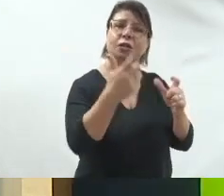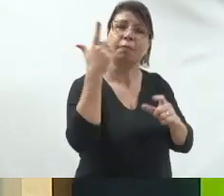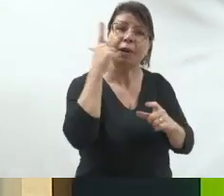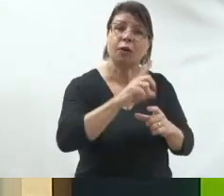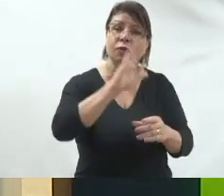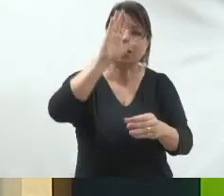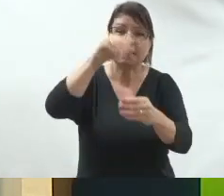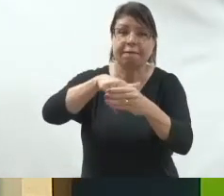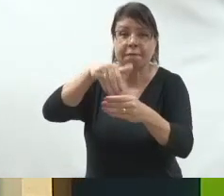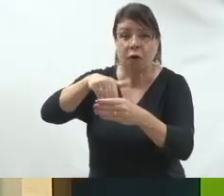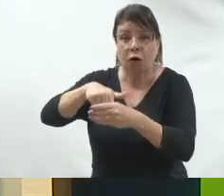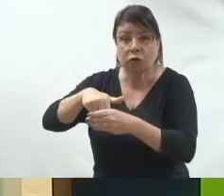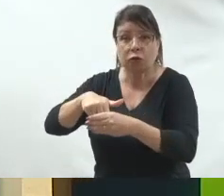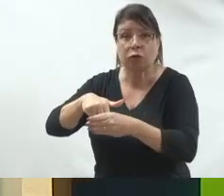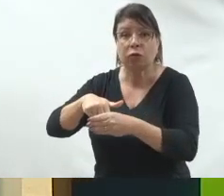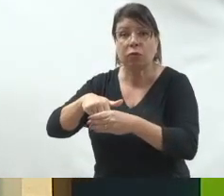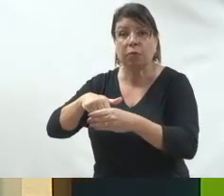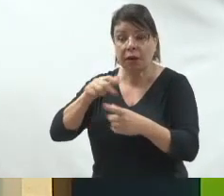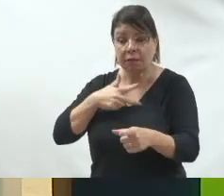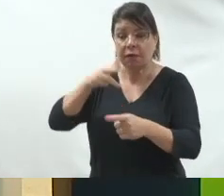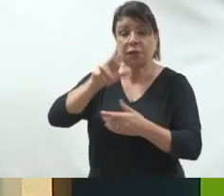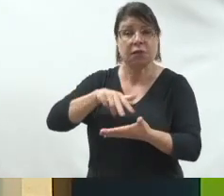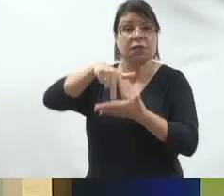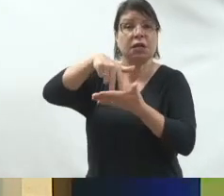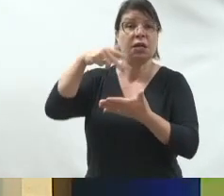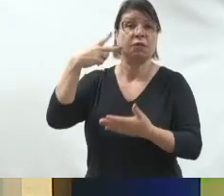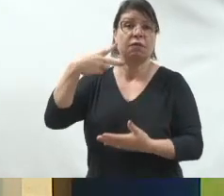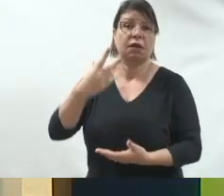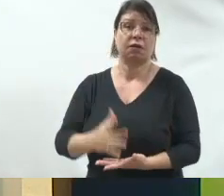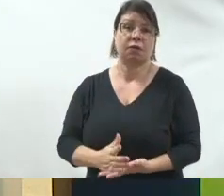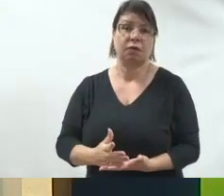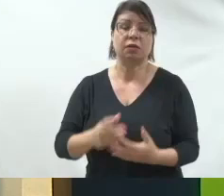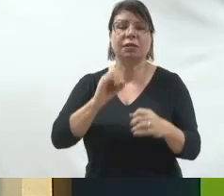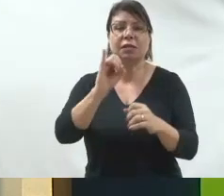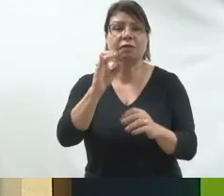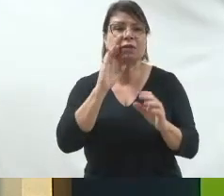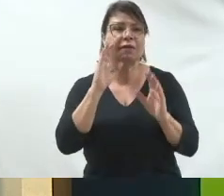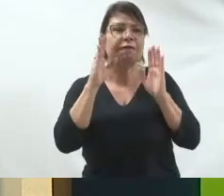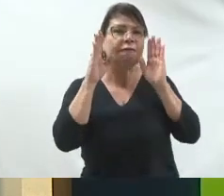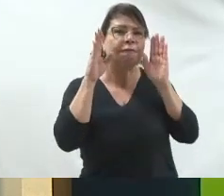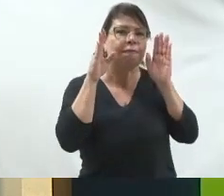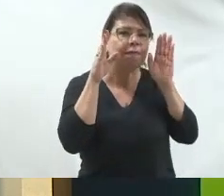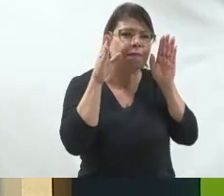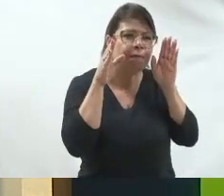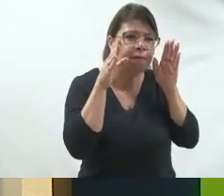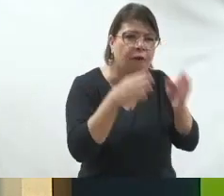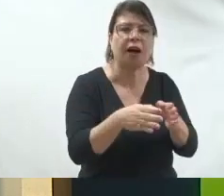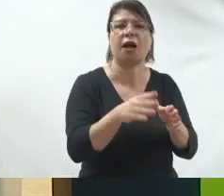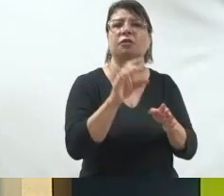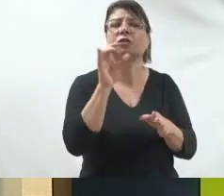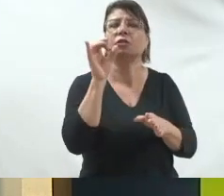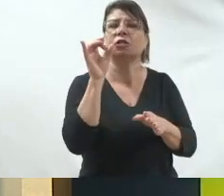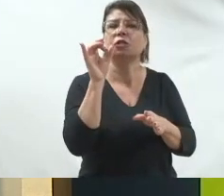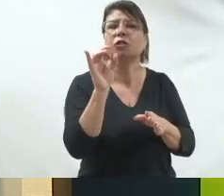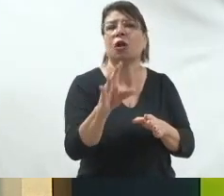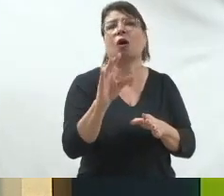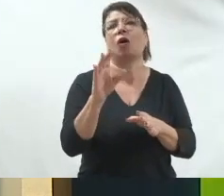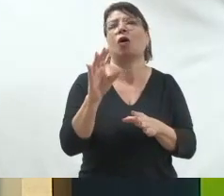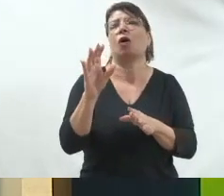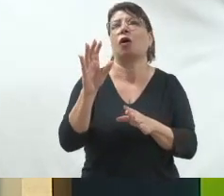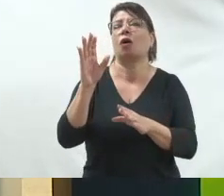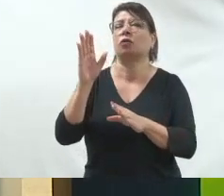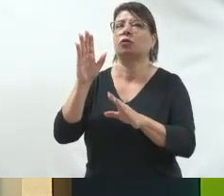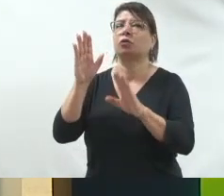você precisa. Então, se você focar muito um eleitorado, você deixar ele muito estreito, pode ser que, numericamente,